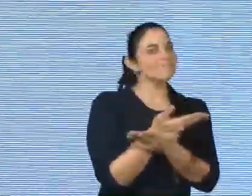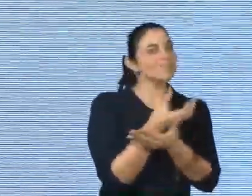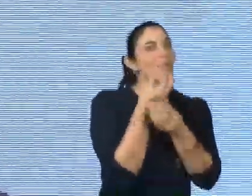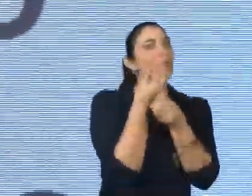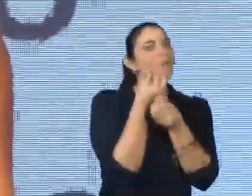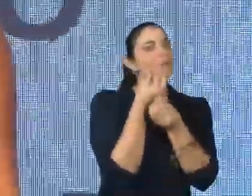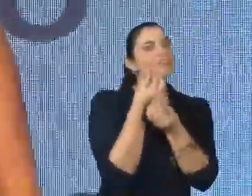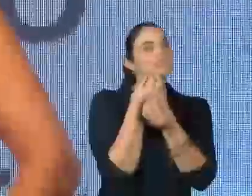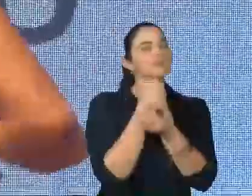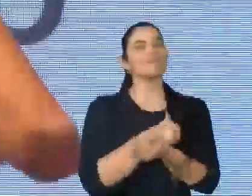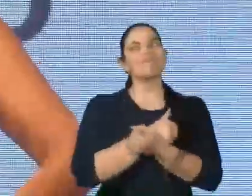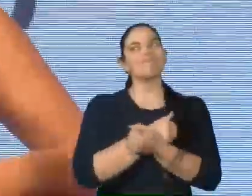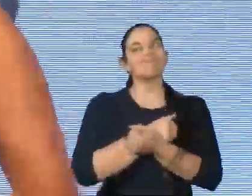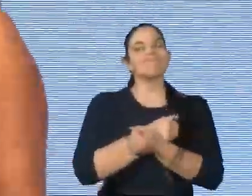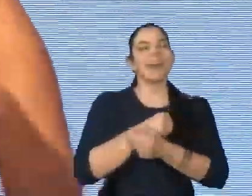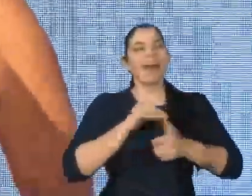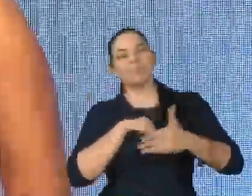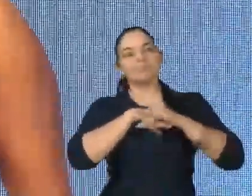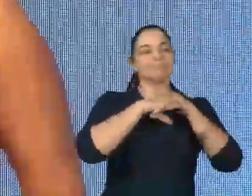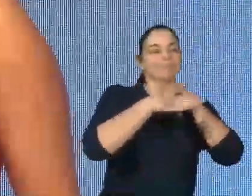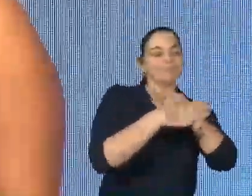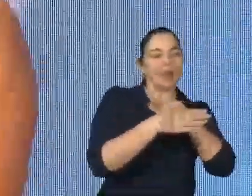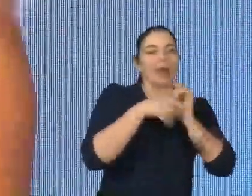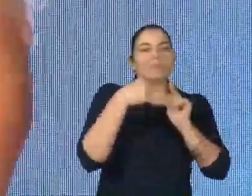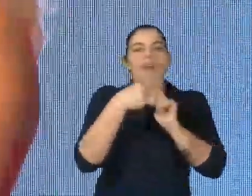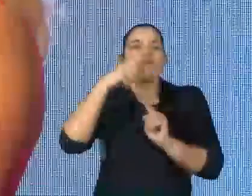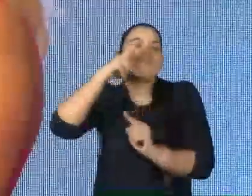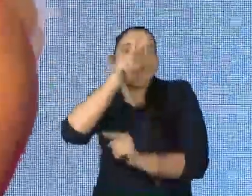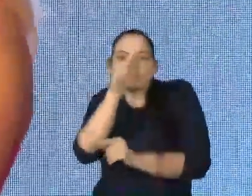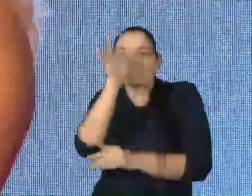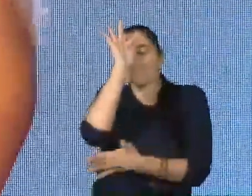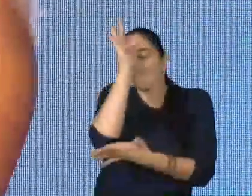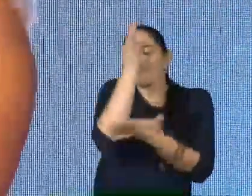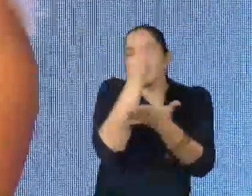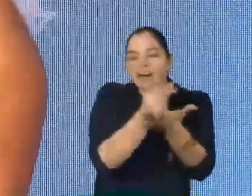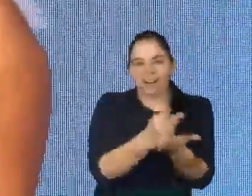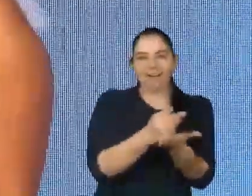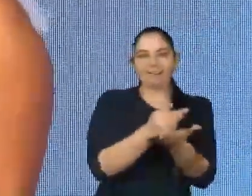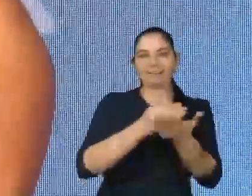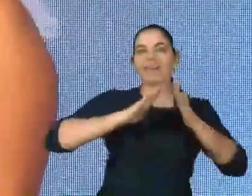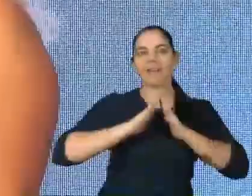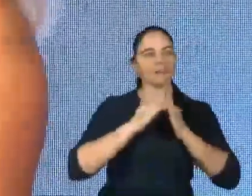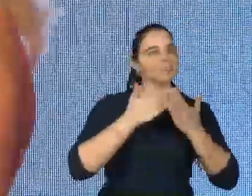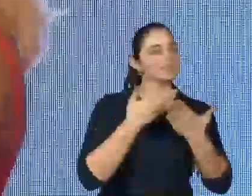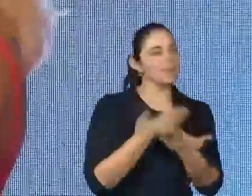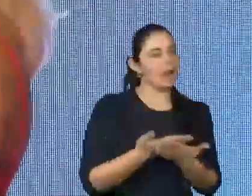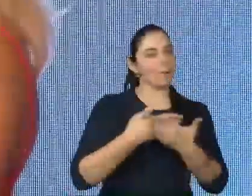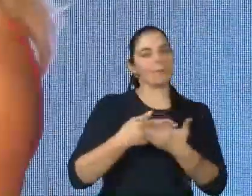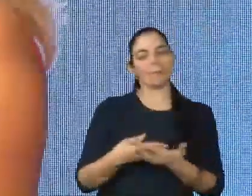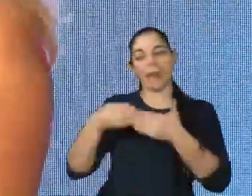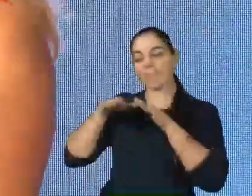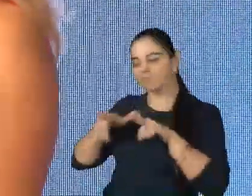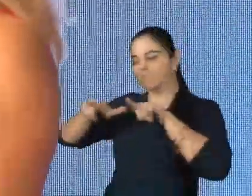nos renovamos, com toda essa força, essa fé, nós levamos a escola para dentro do quarto da criança.